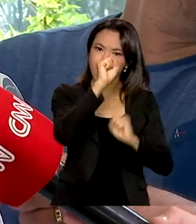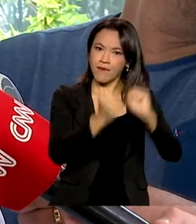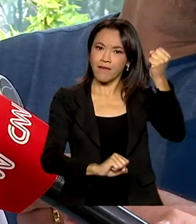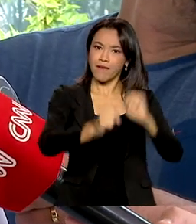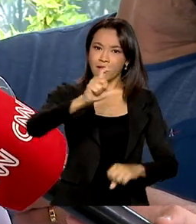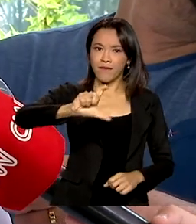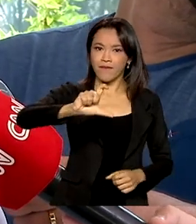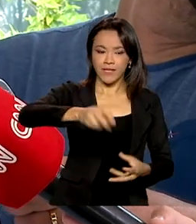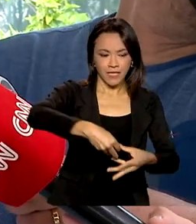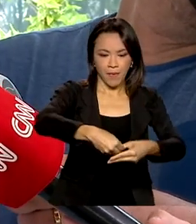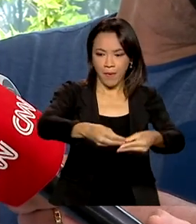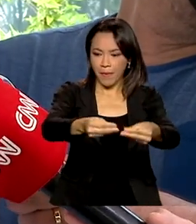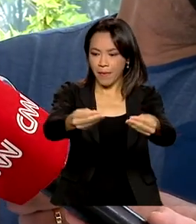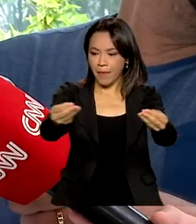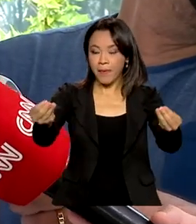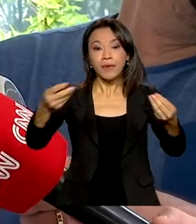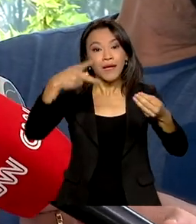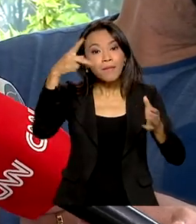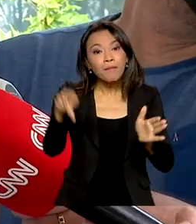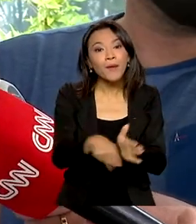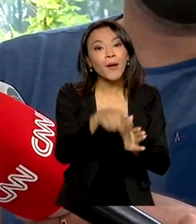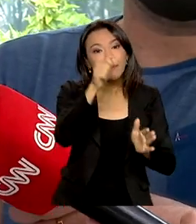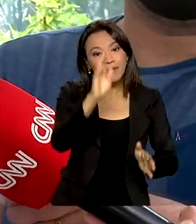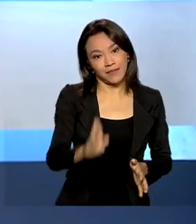vacina com o IFA nacional.